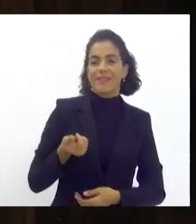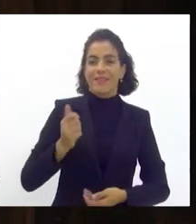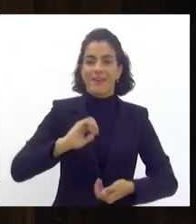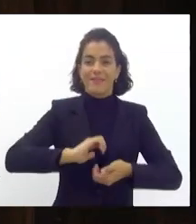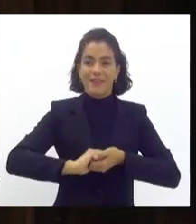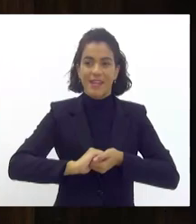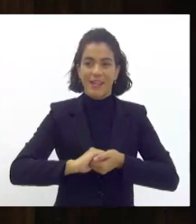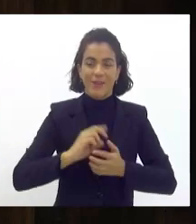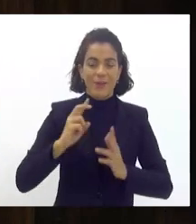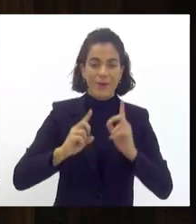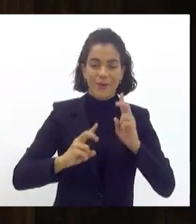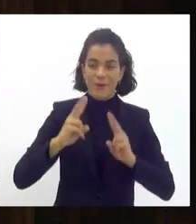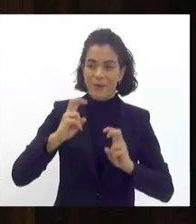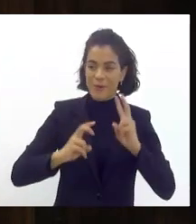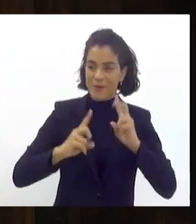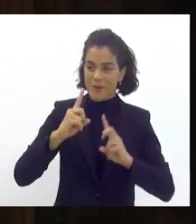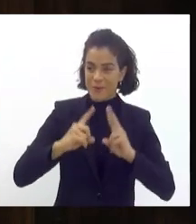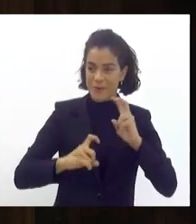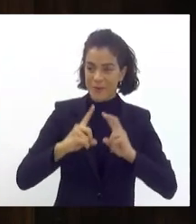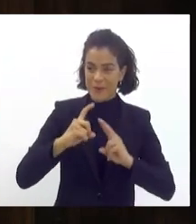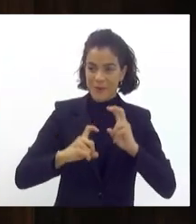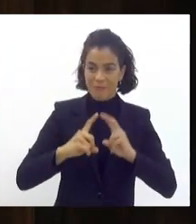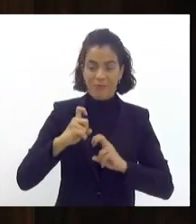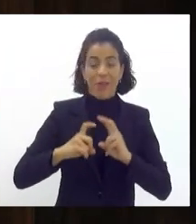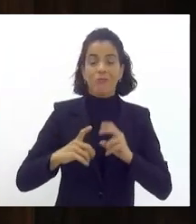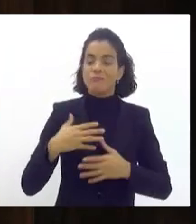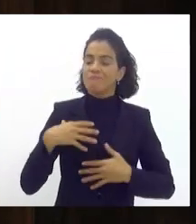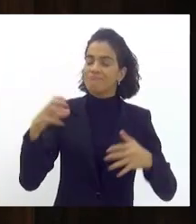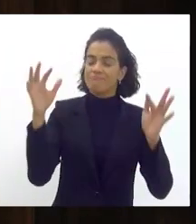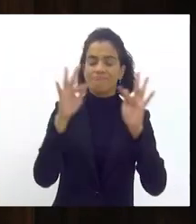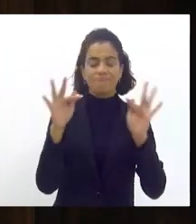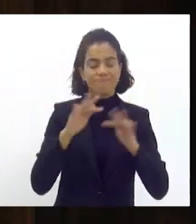grato muito grato mesmo por tudo que está acontecendo aqui